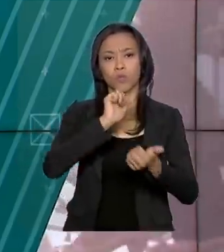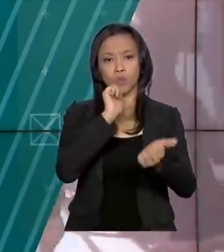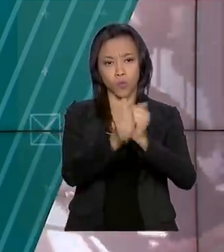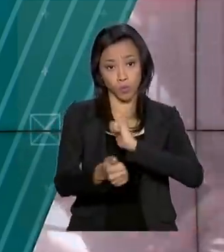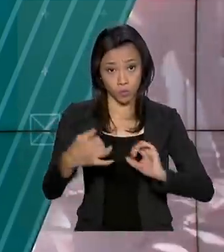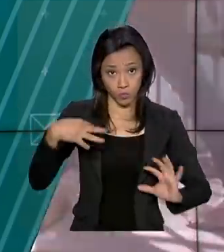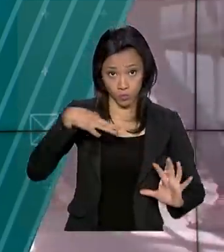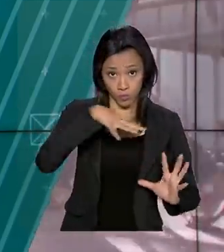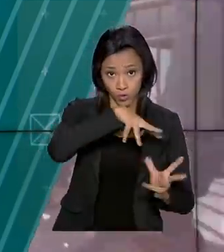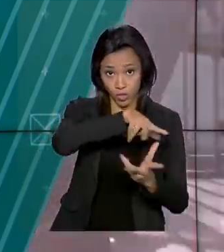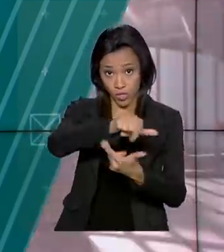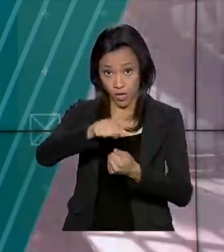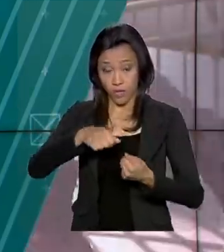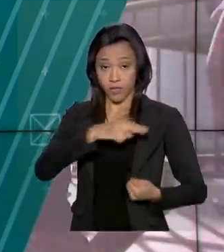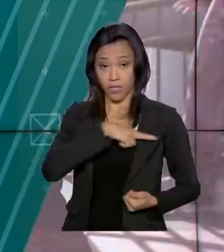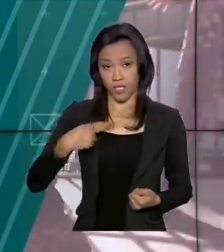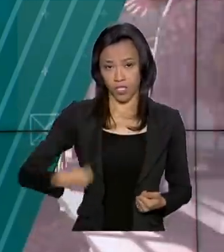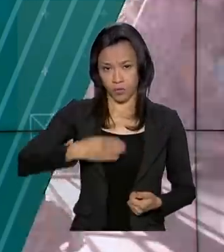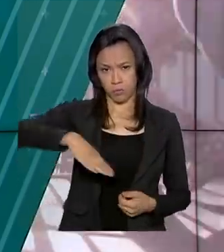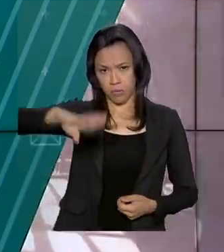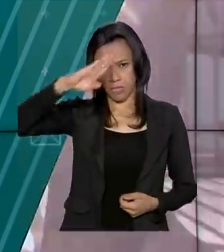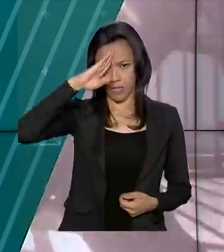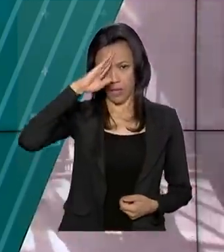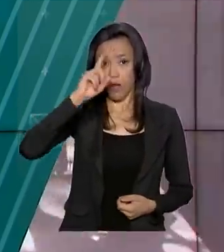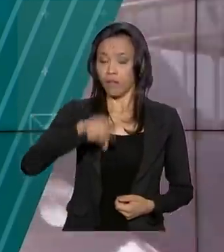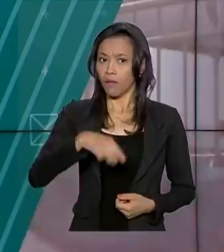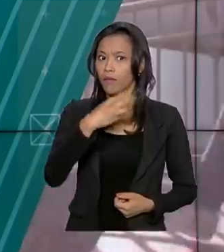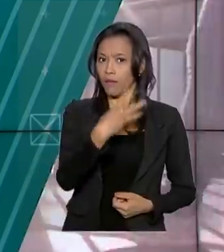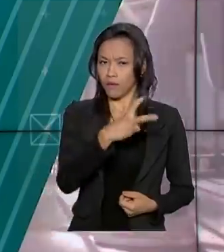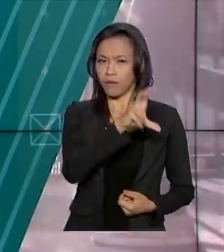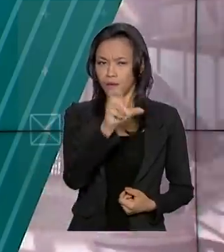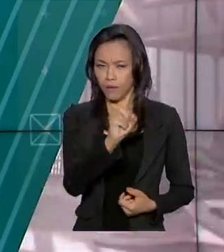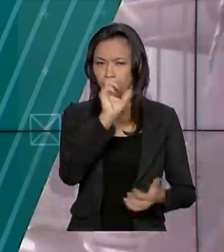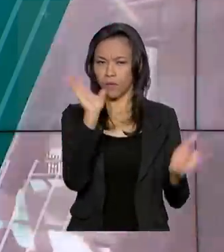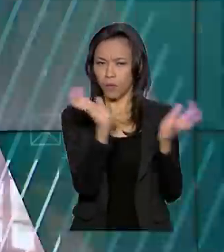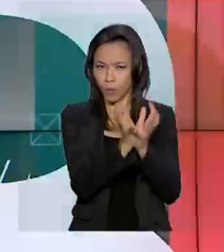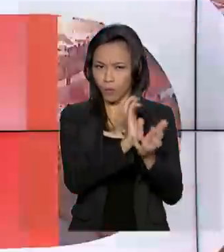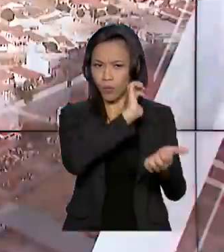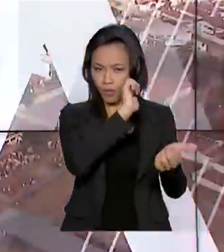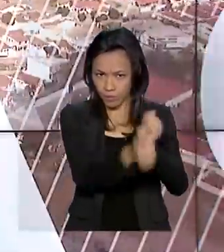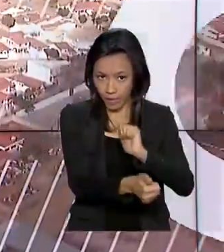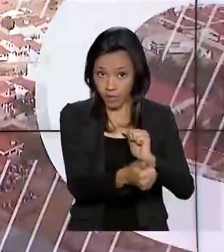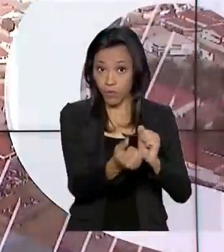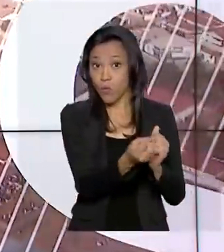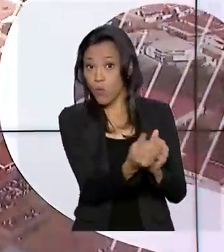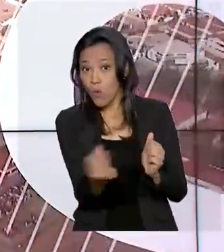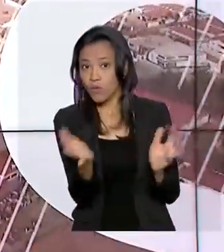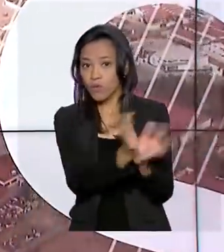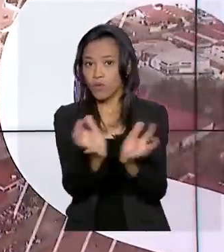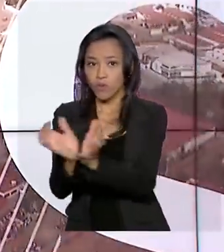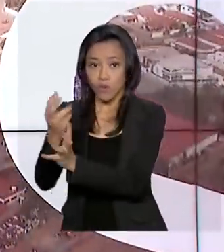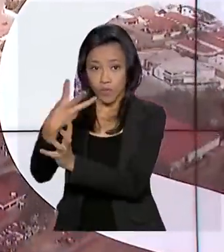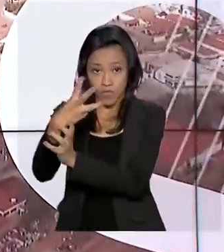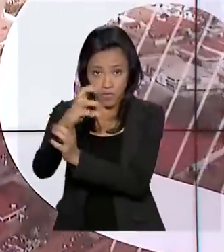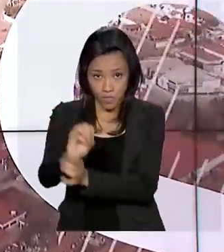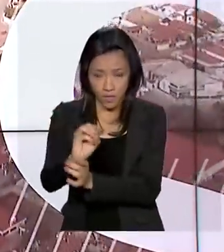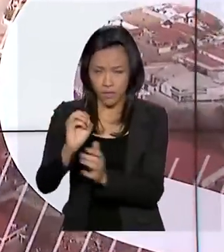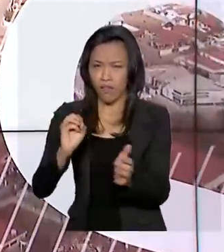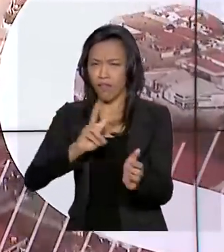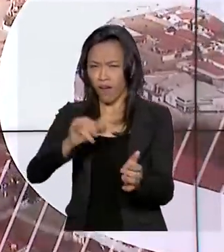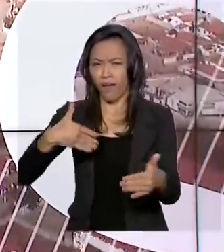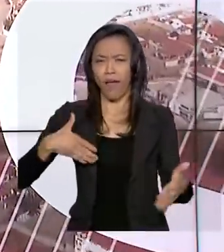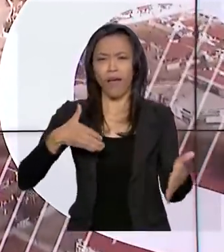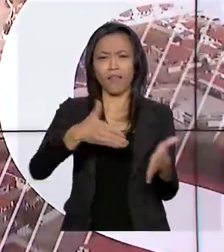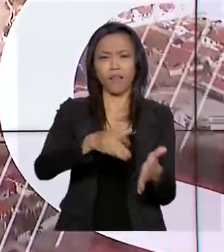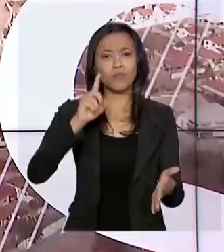Brasil vai participar com aproximadamente 350 atletas que vão competir em 30 modalidades. A competição vai até 27